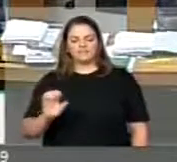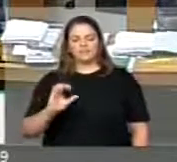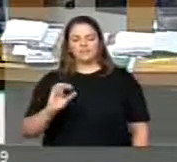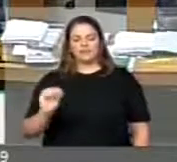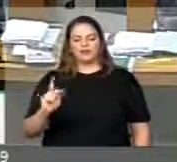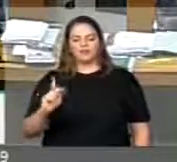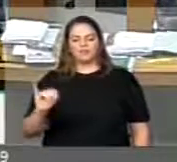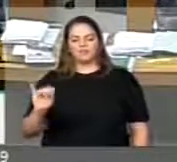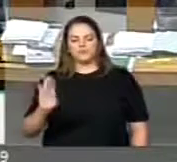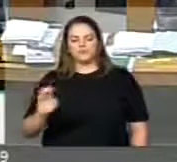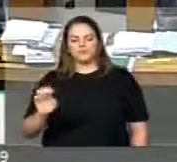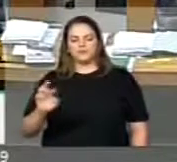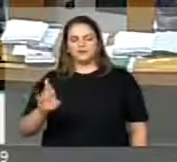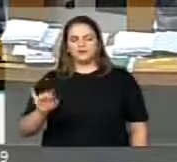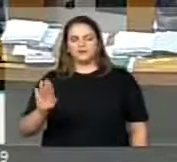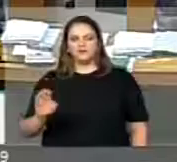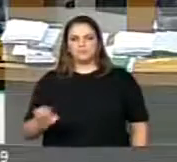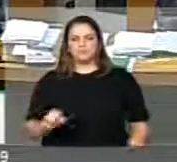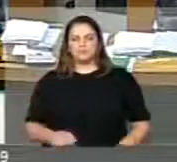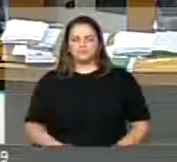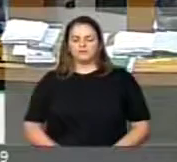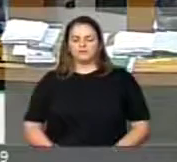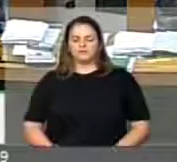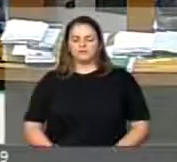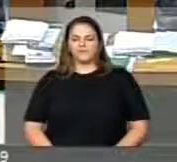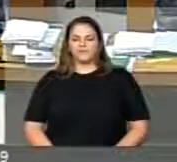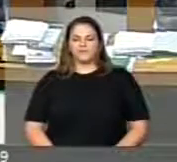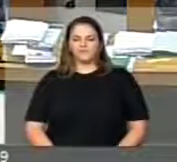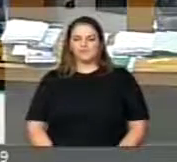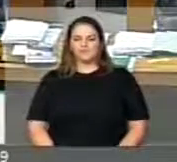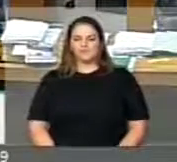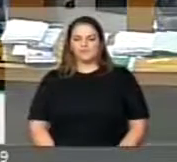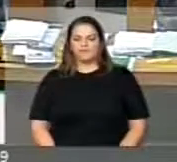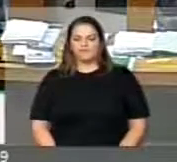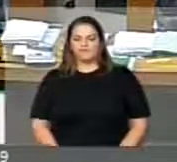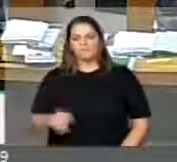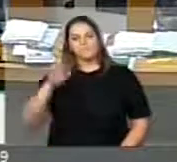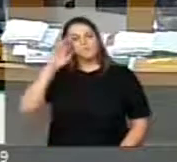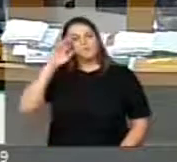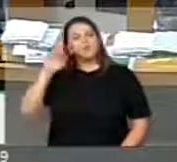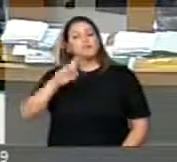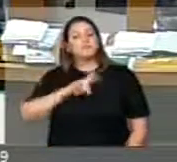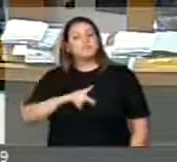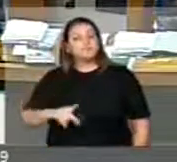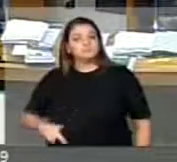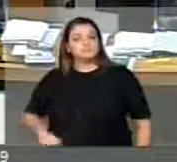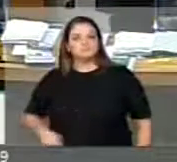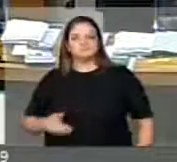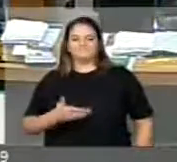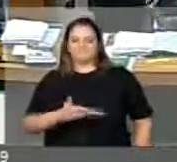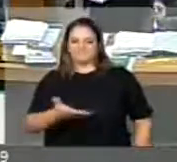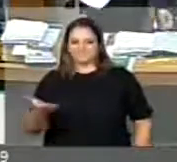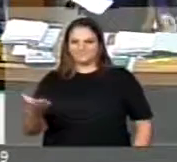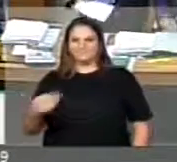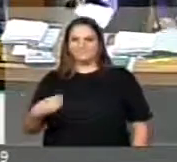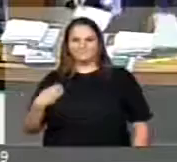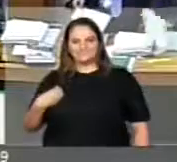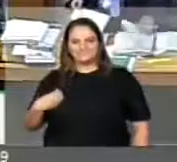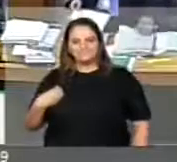Então tá, segura aí, foi pra mim? Senhor presidente, senhoras senhoras parlamentares,